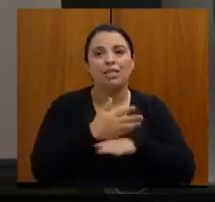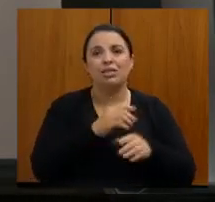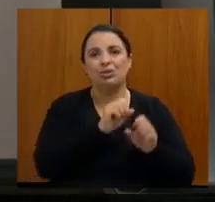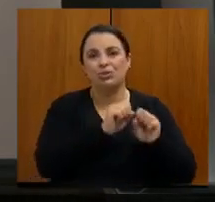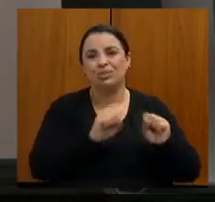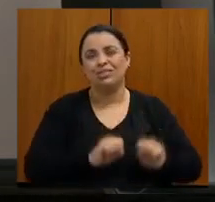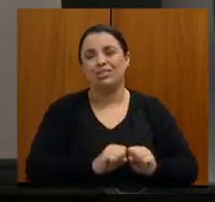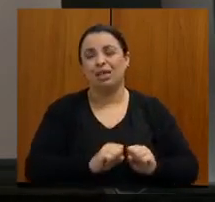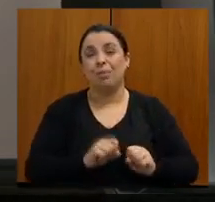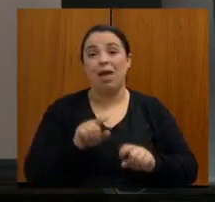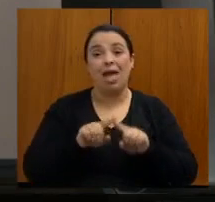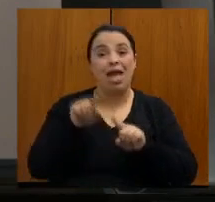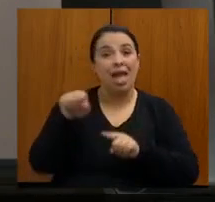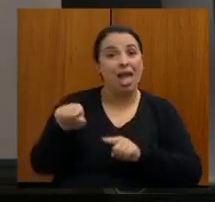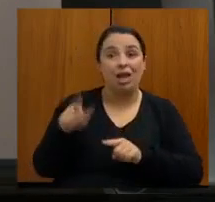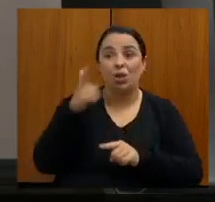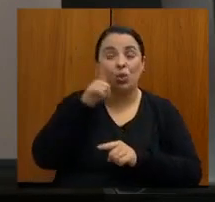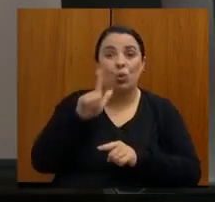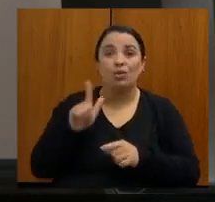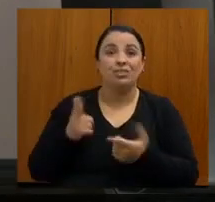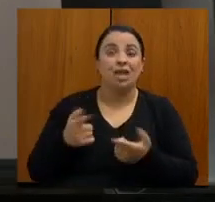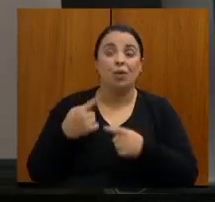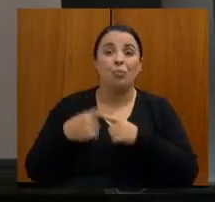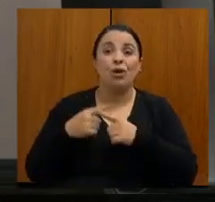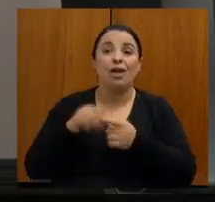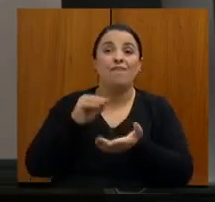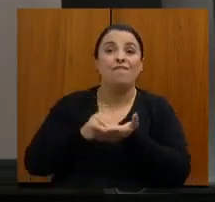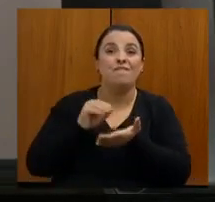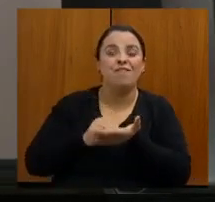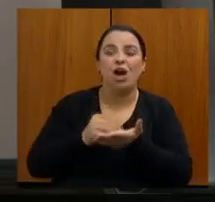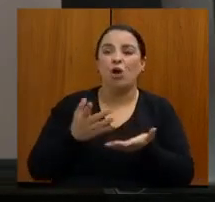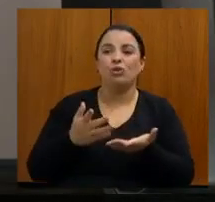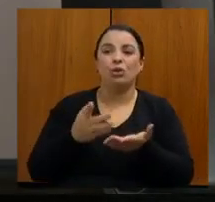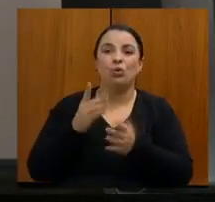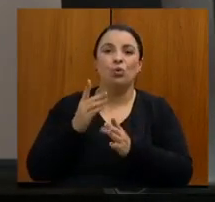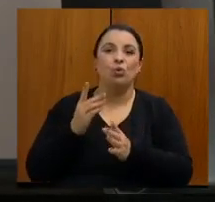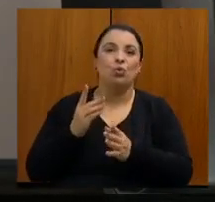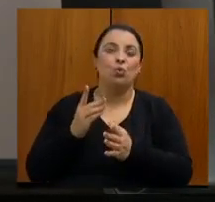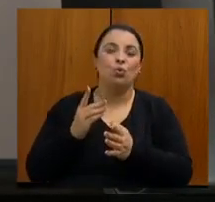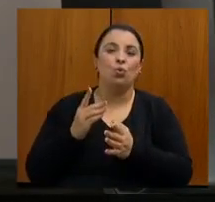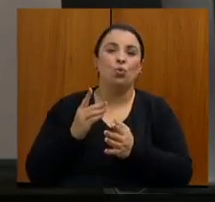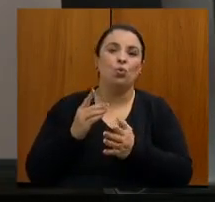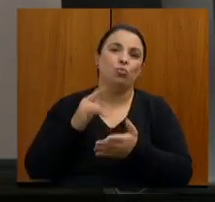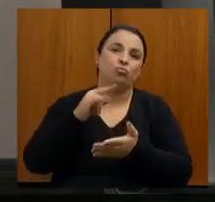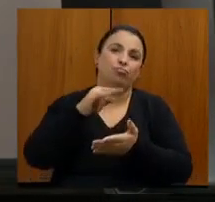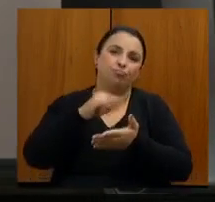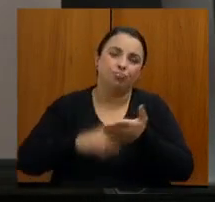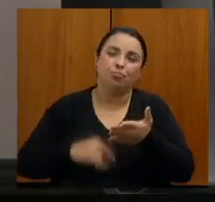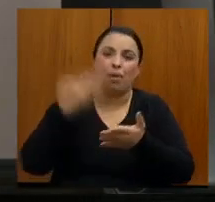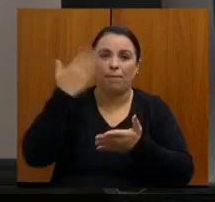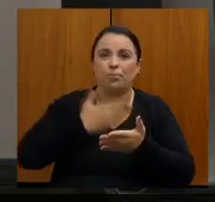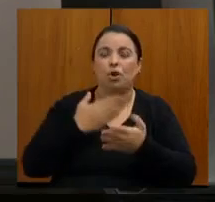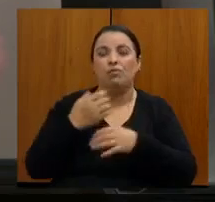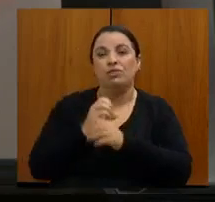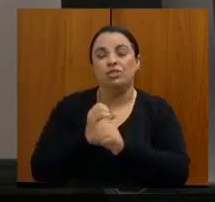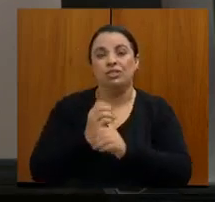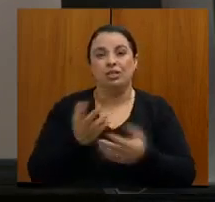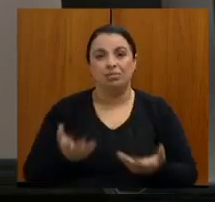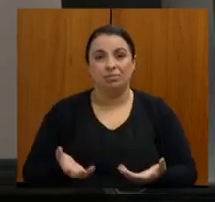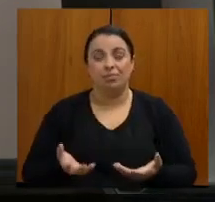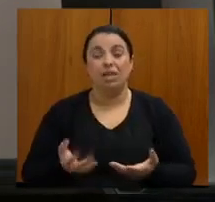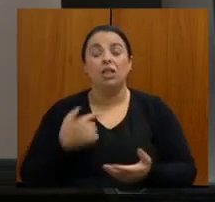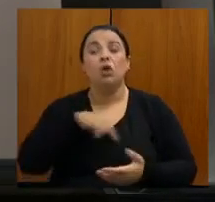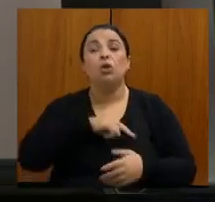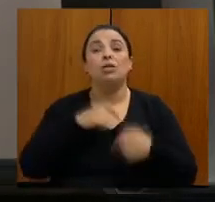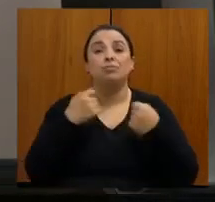consegue chegar em uma astrologista, consegue chegar a fazer uma biópsia e fazer a cirurgia que seja necessária. Então,